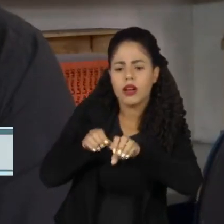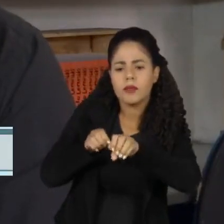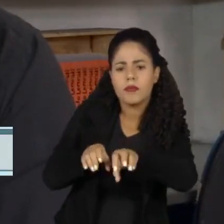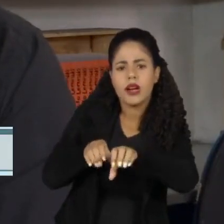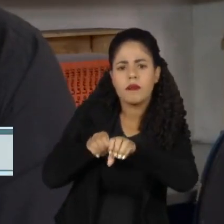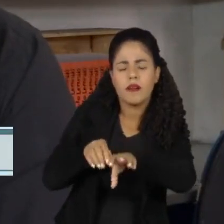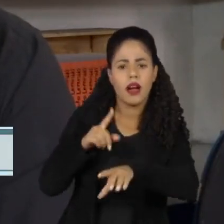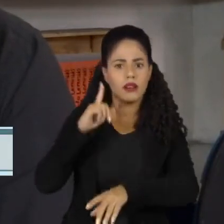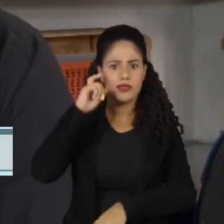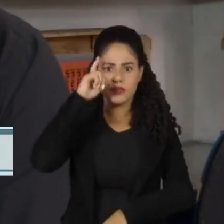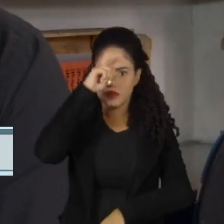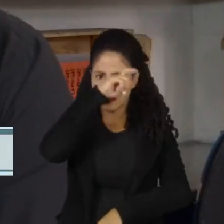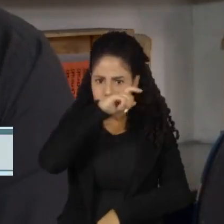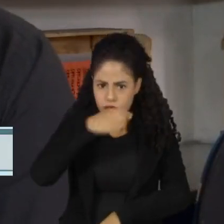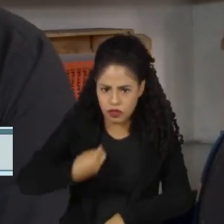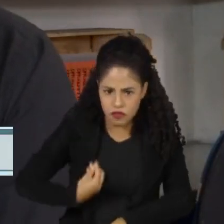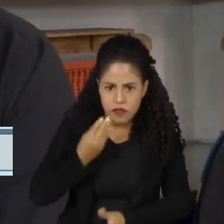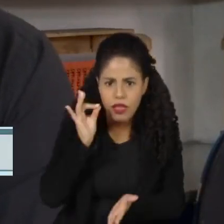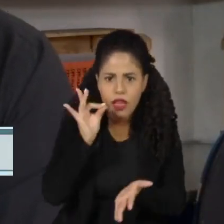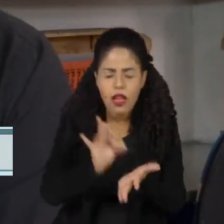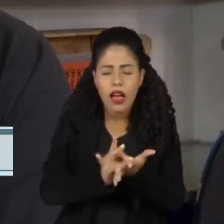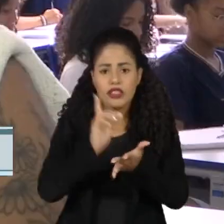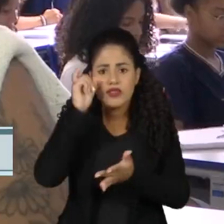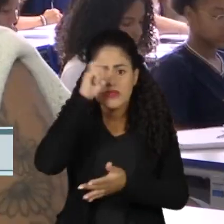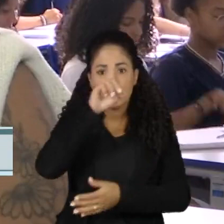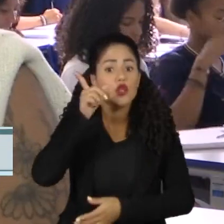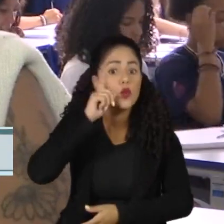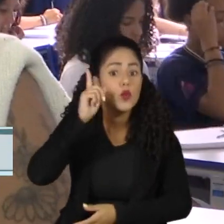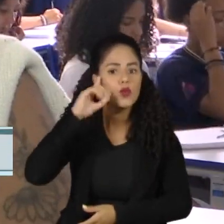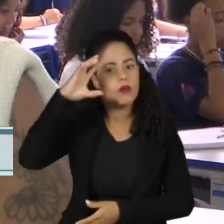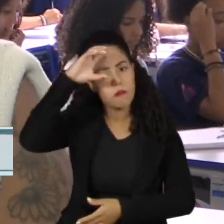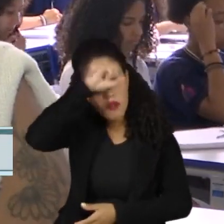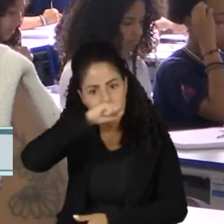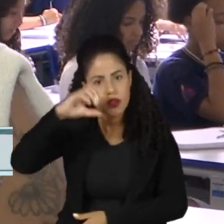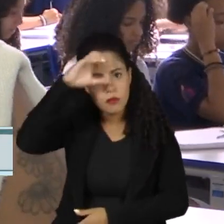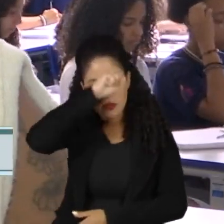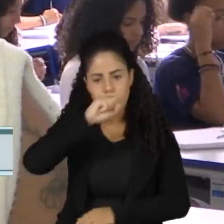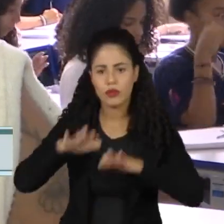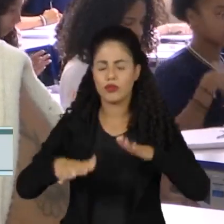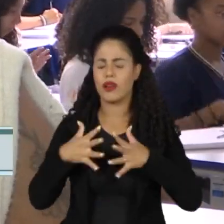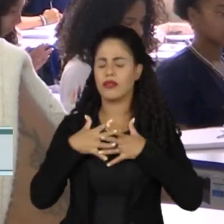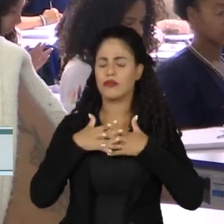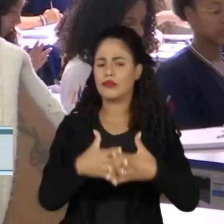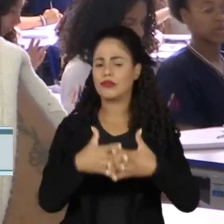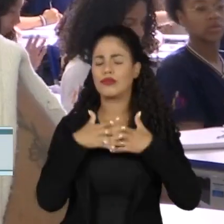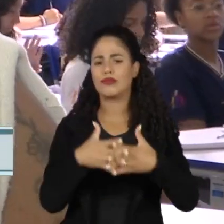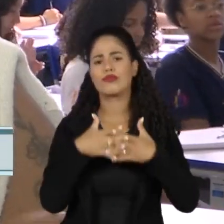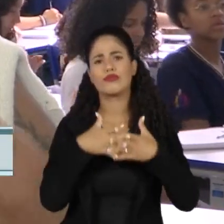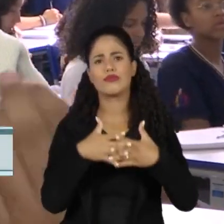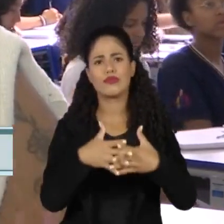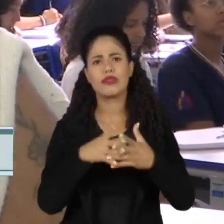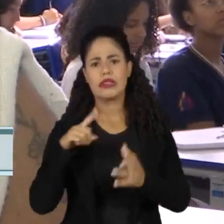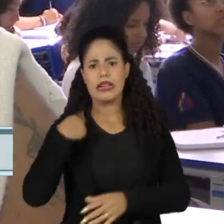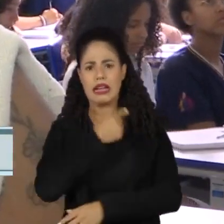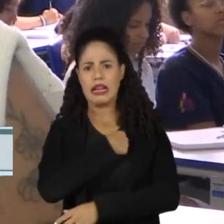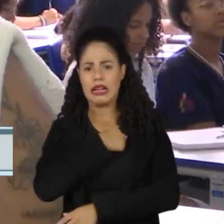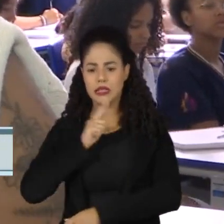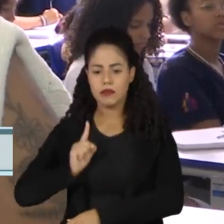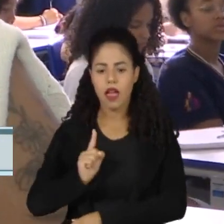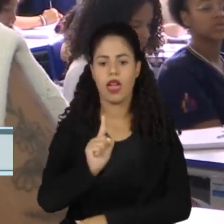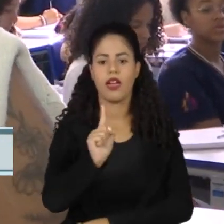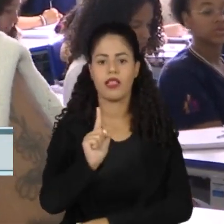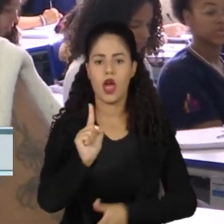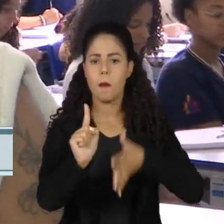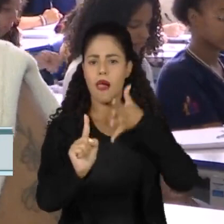muito difícil. É algo que você vai aprender a cada dia. É bem complicado a gente se entrar e